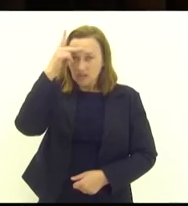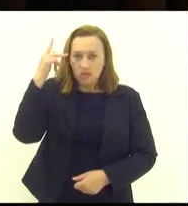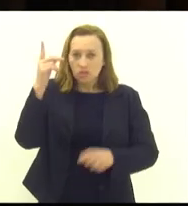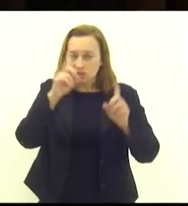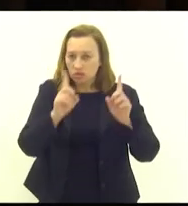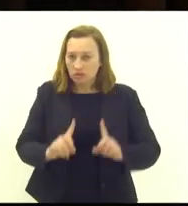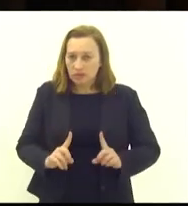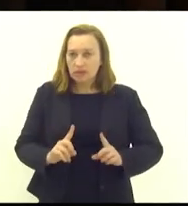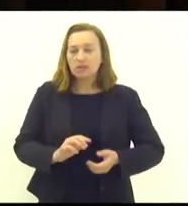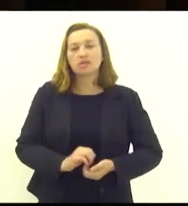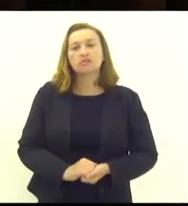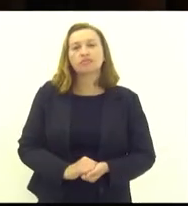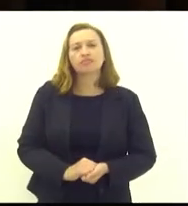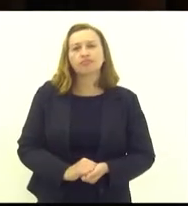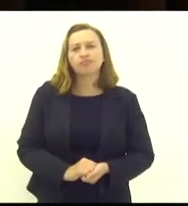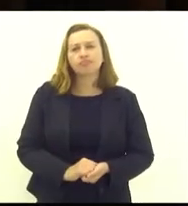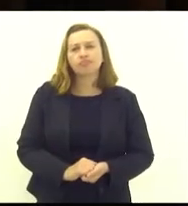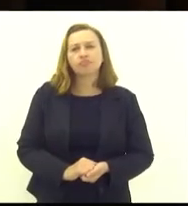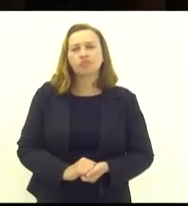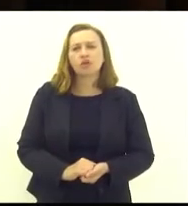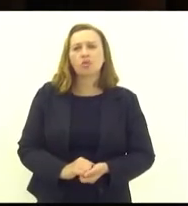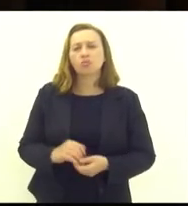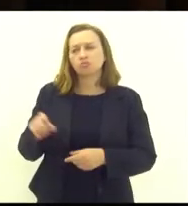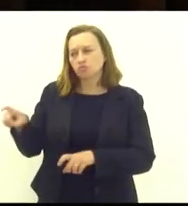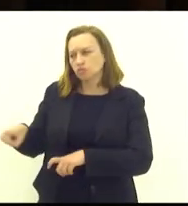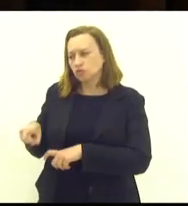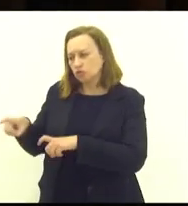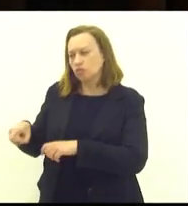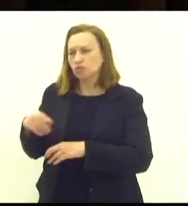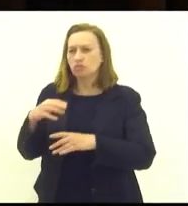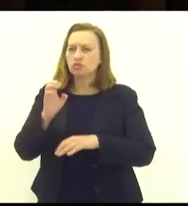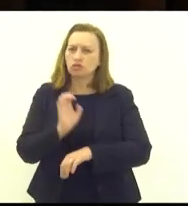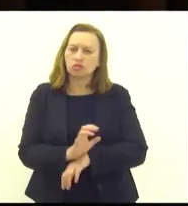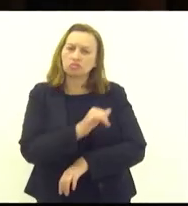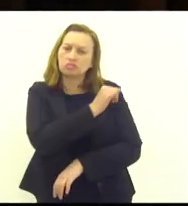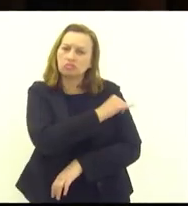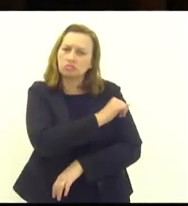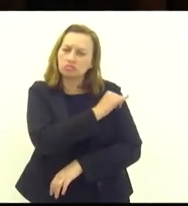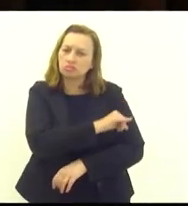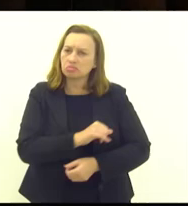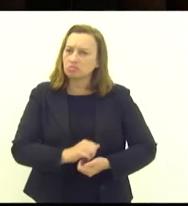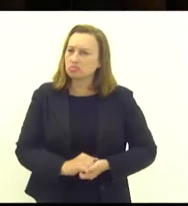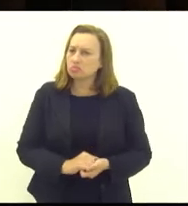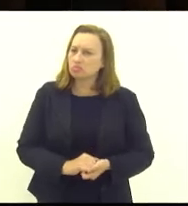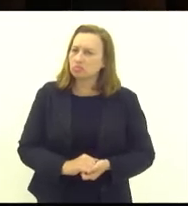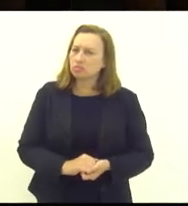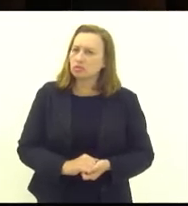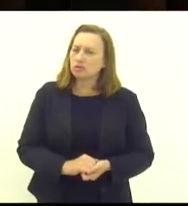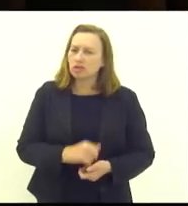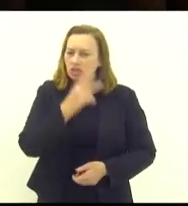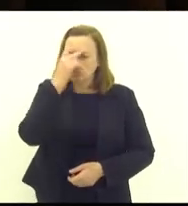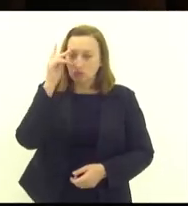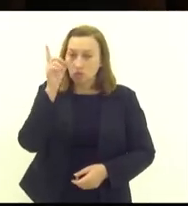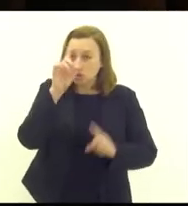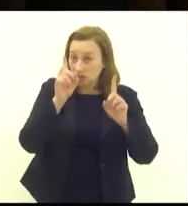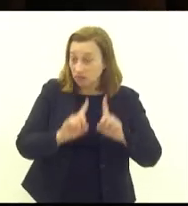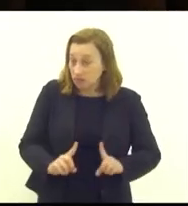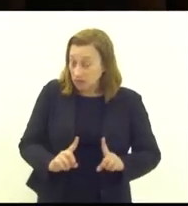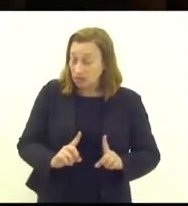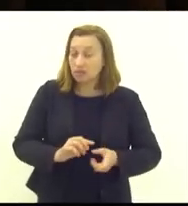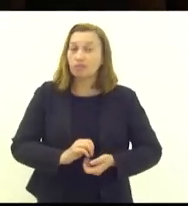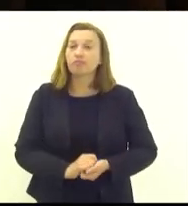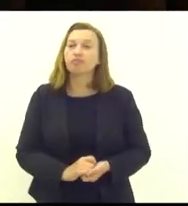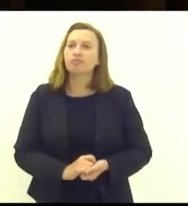deficiências. No interior do Estado do Rio de Janeiro, os deficientes, portadores de